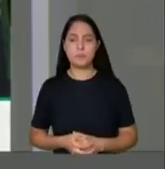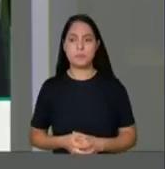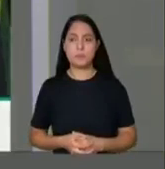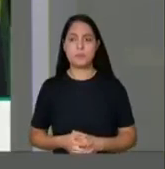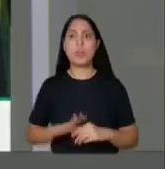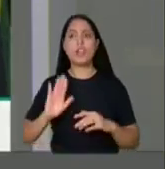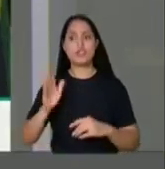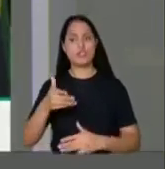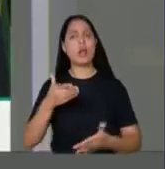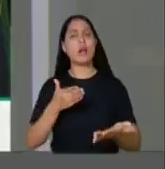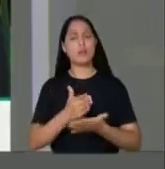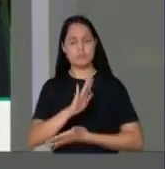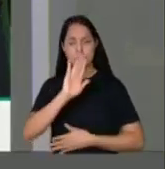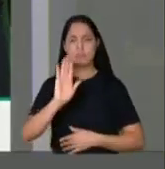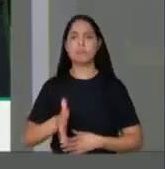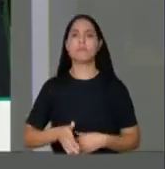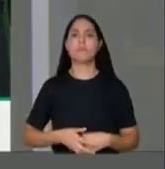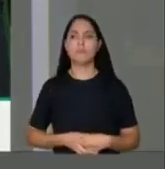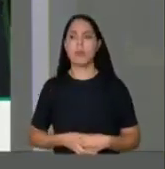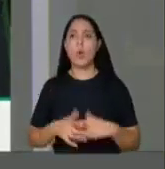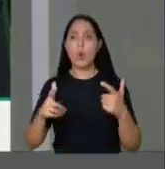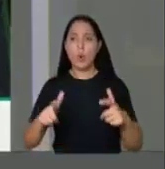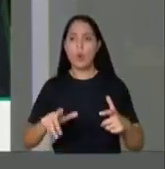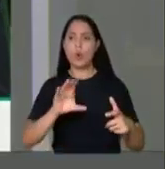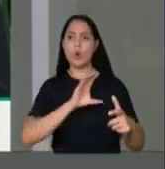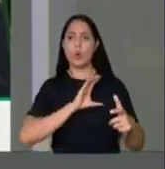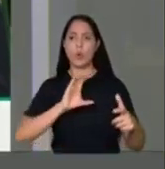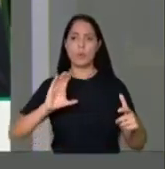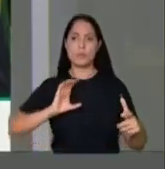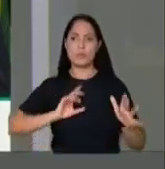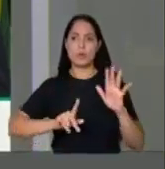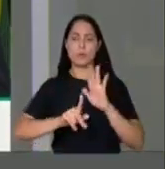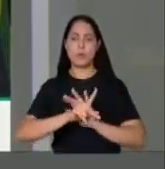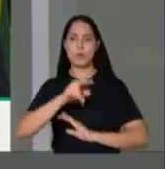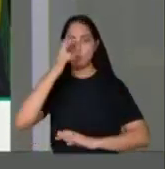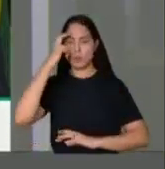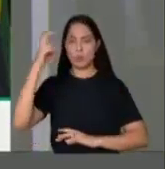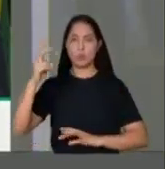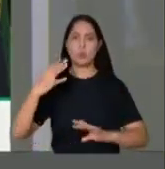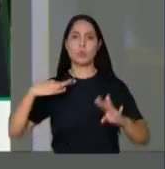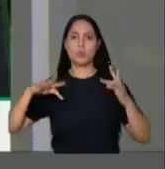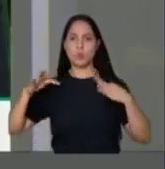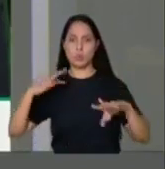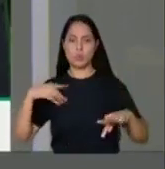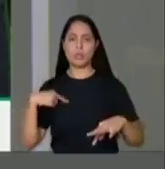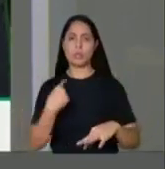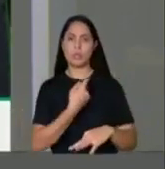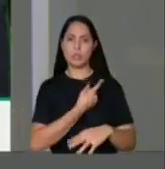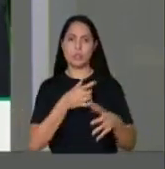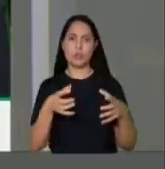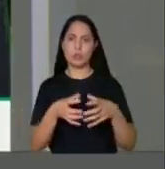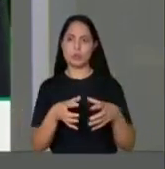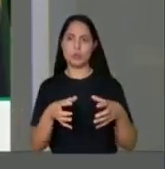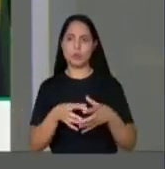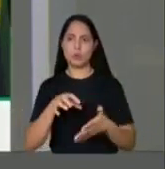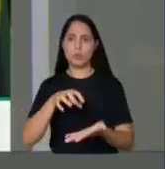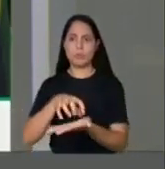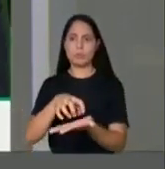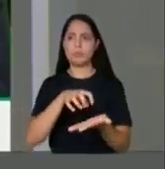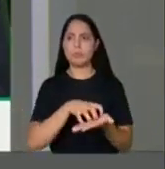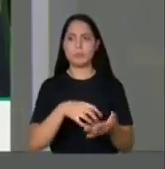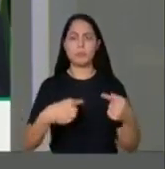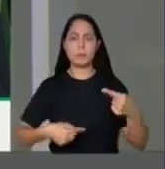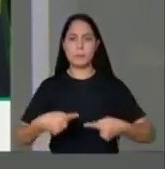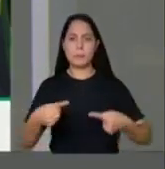Já foi aprovado na Comissão de Cultura e Turismo da nossa Câmara e agora está na CCJ,